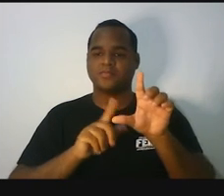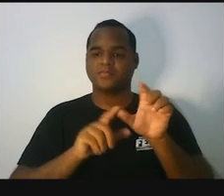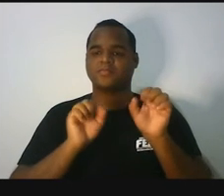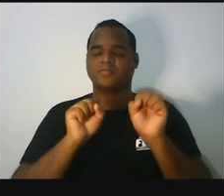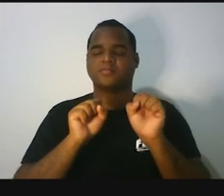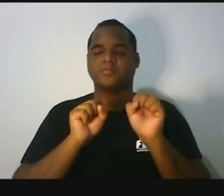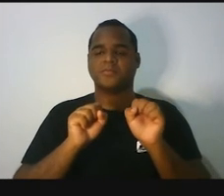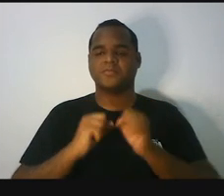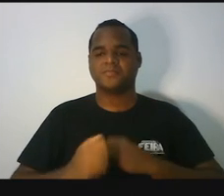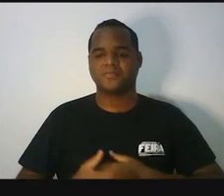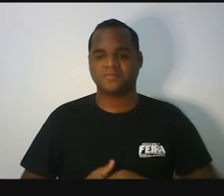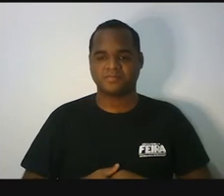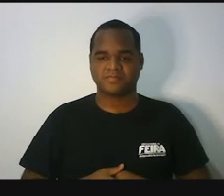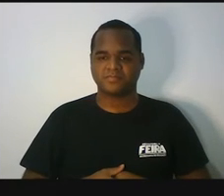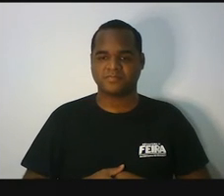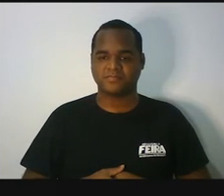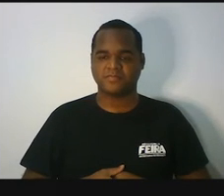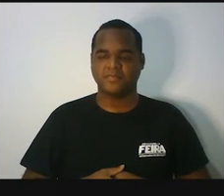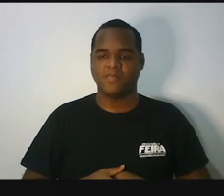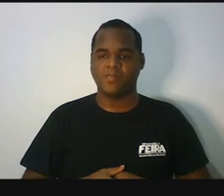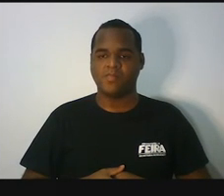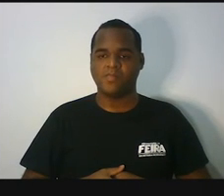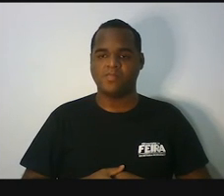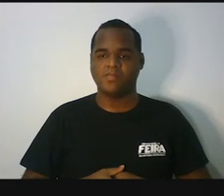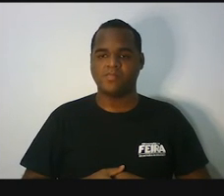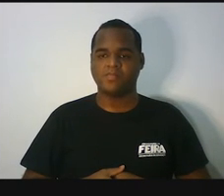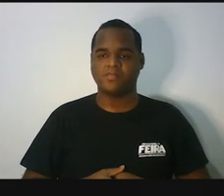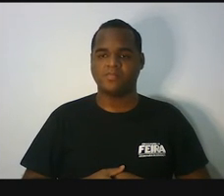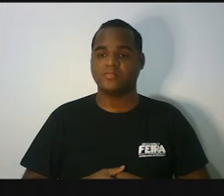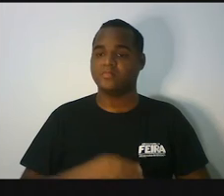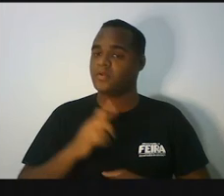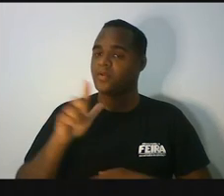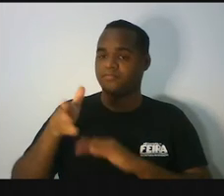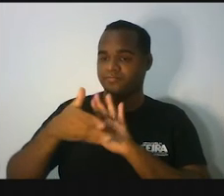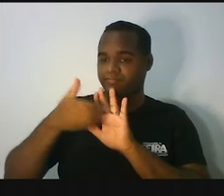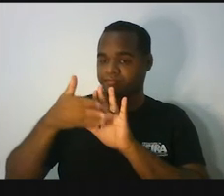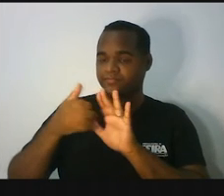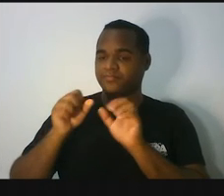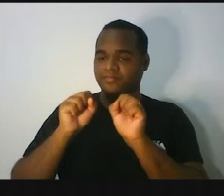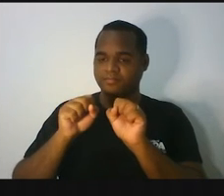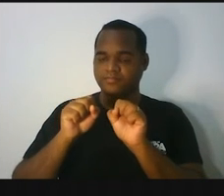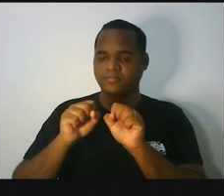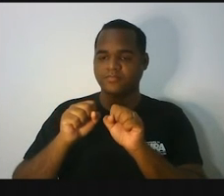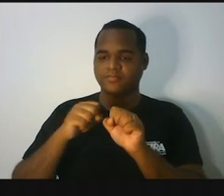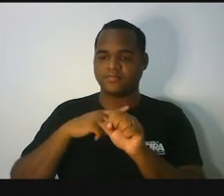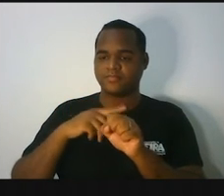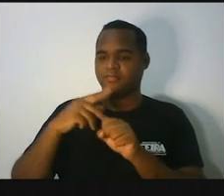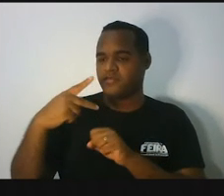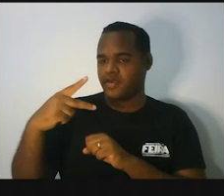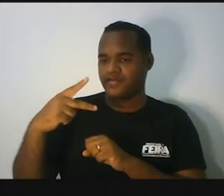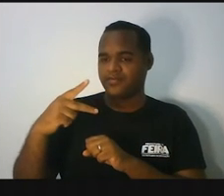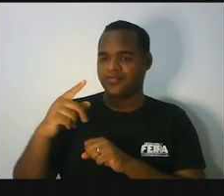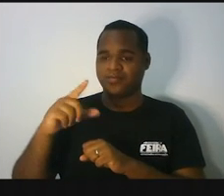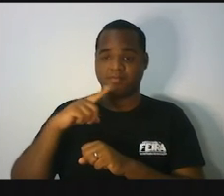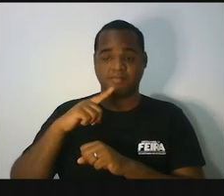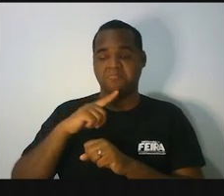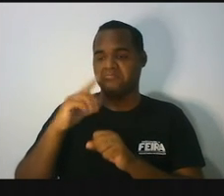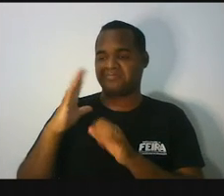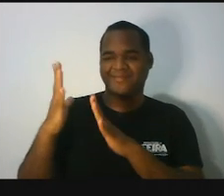bom? Então vamos tirar custo do parque e vamos usar a letra P de parque. Que tal?